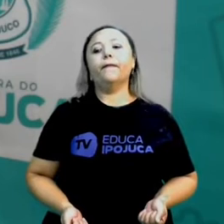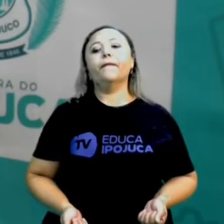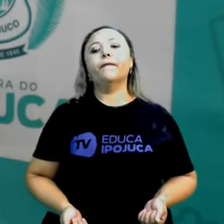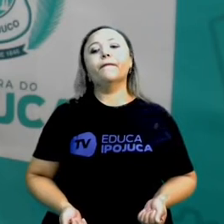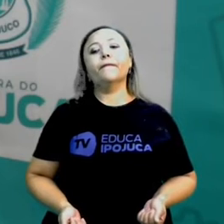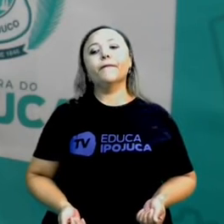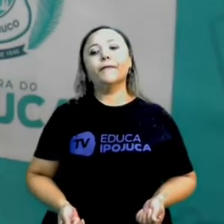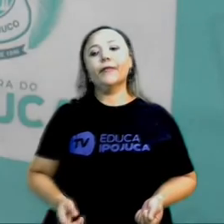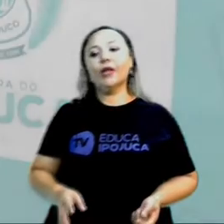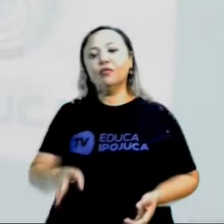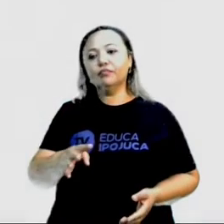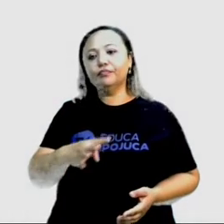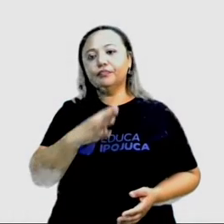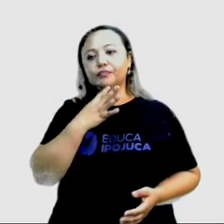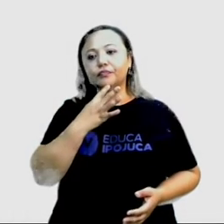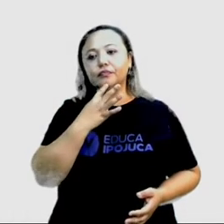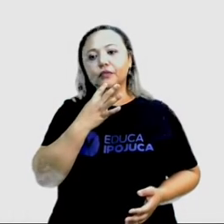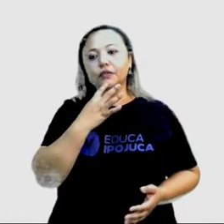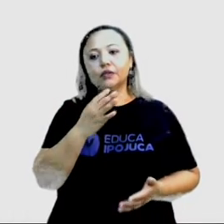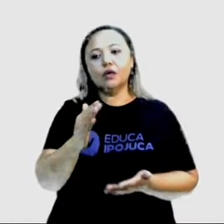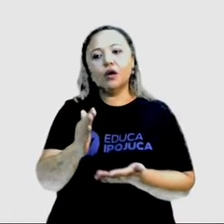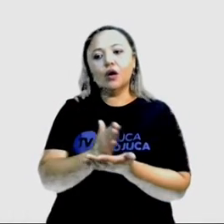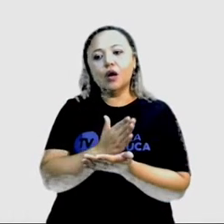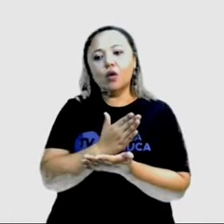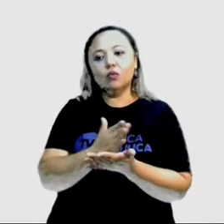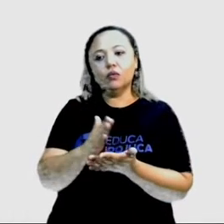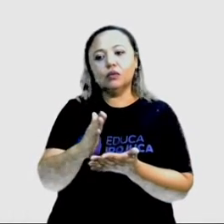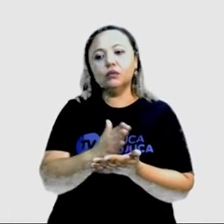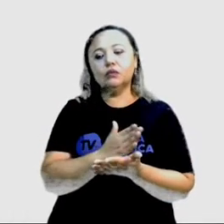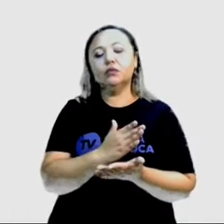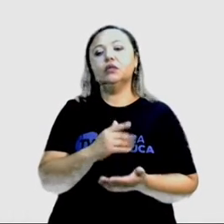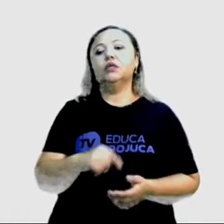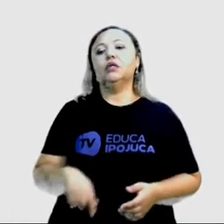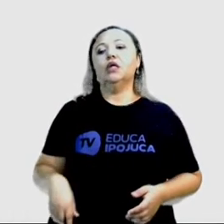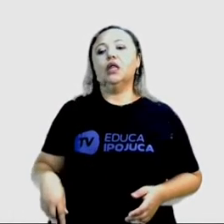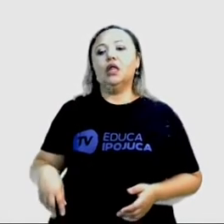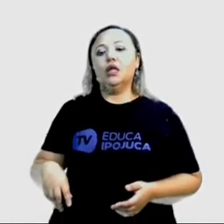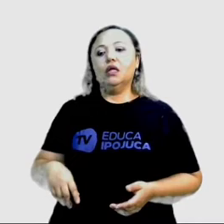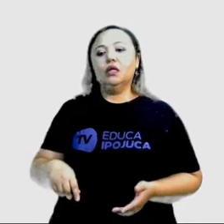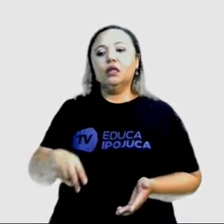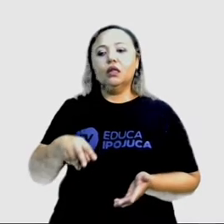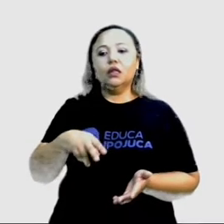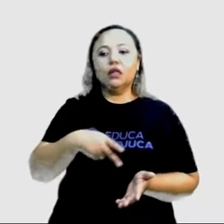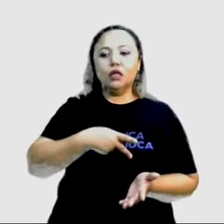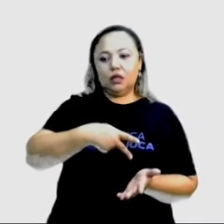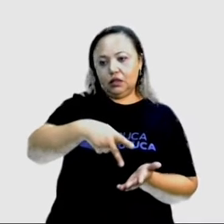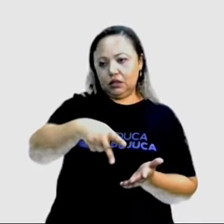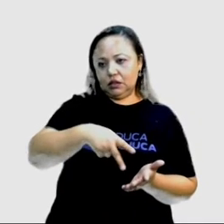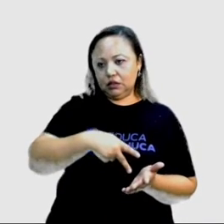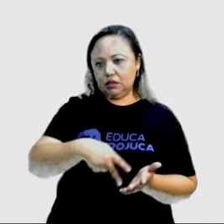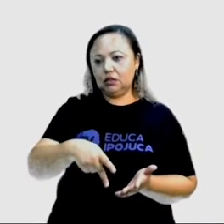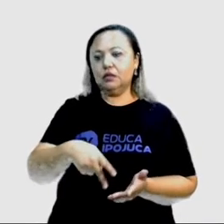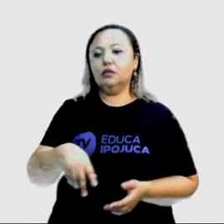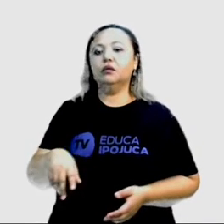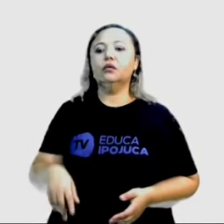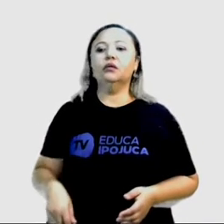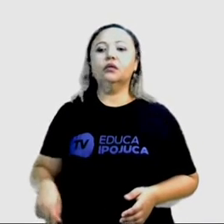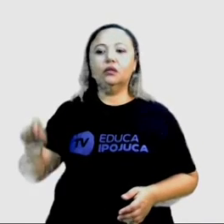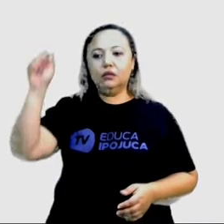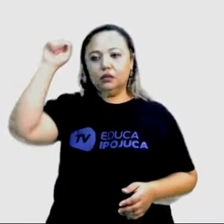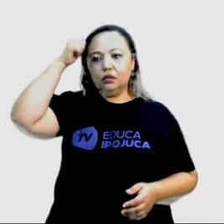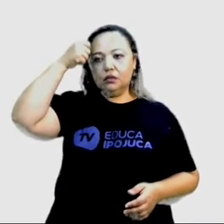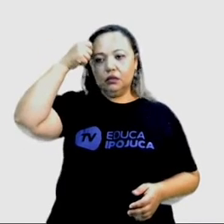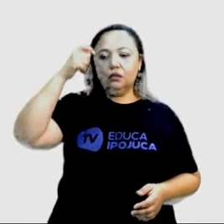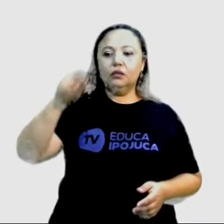Vamos conhecer algumas danças de origem africana e que faz parte do nosso